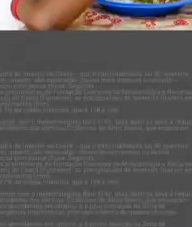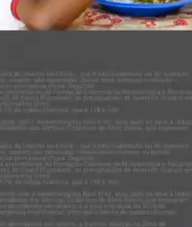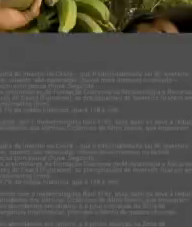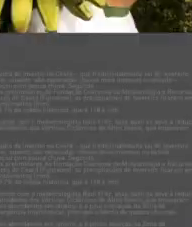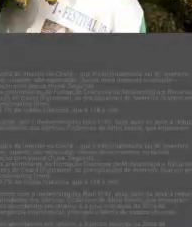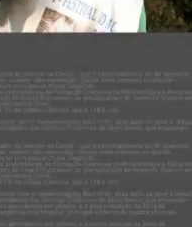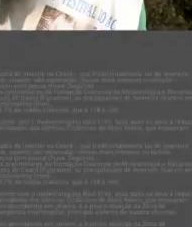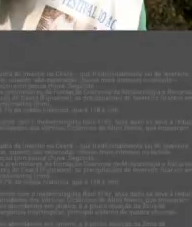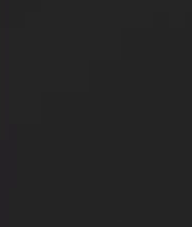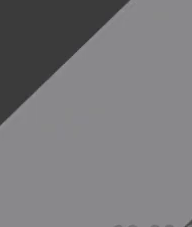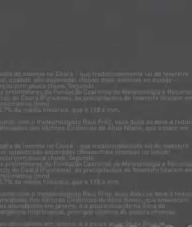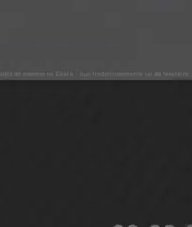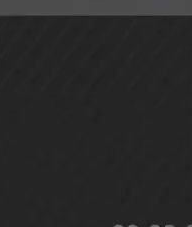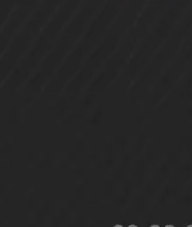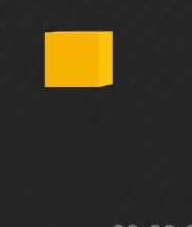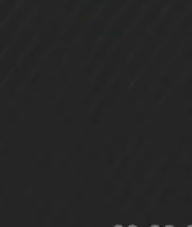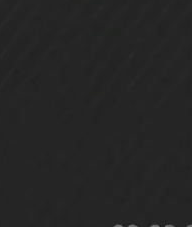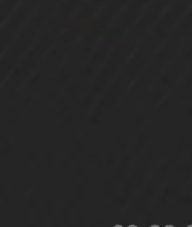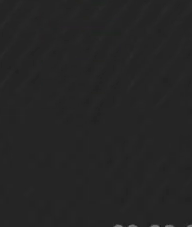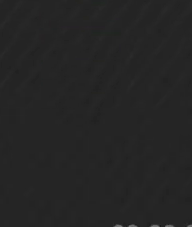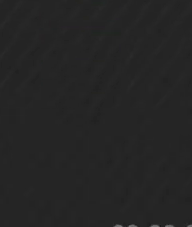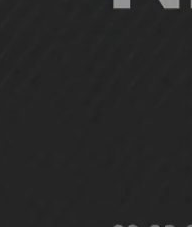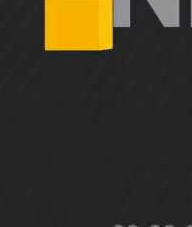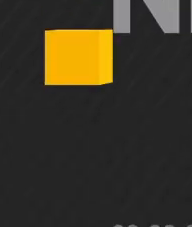Jornal da Manhã.